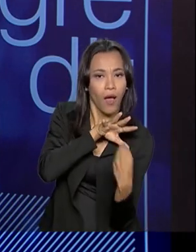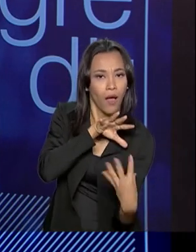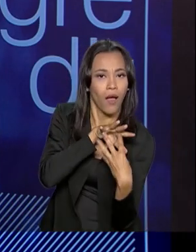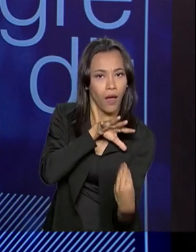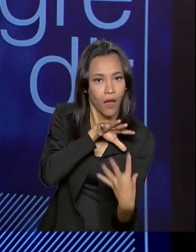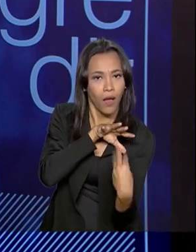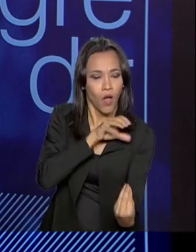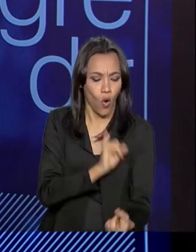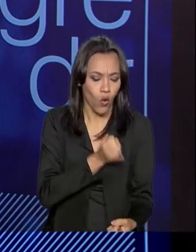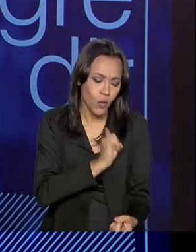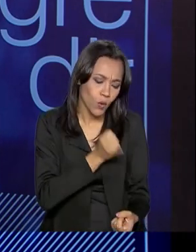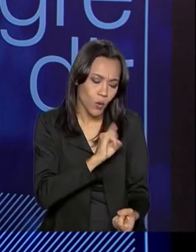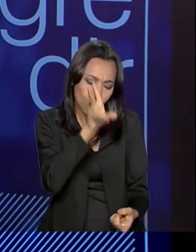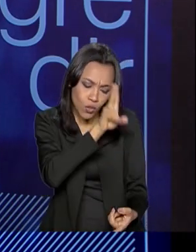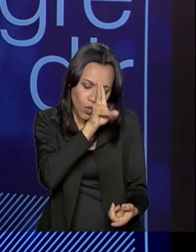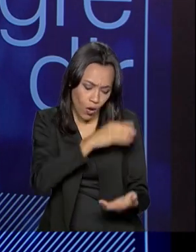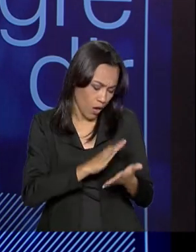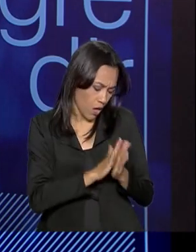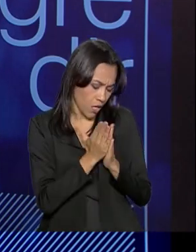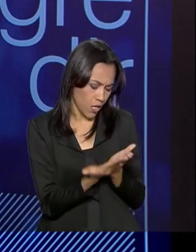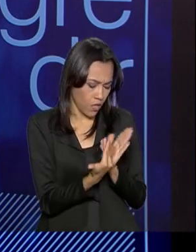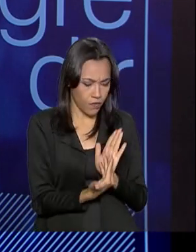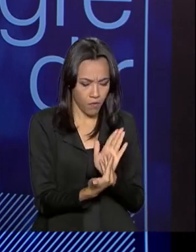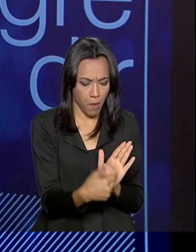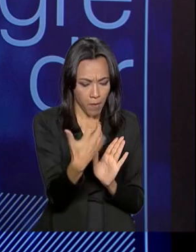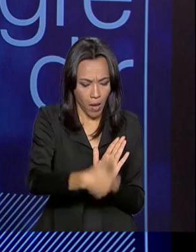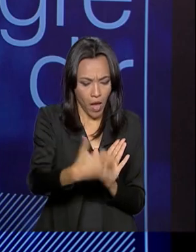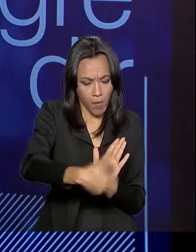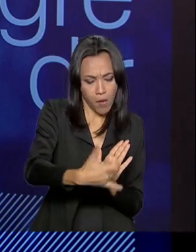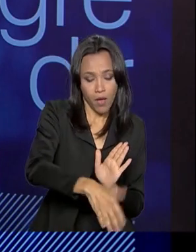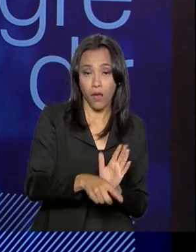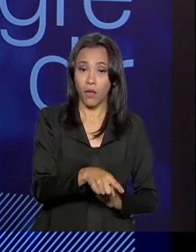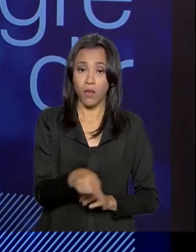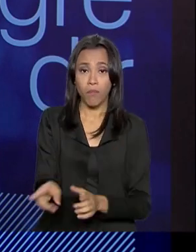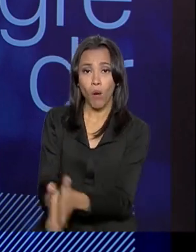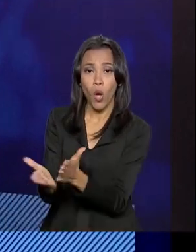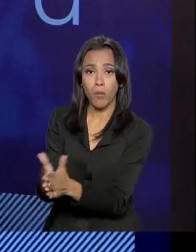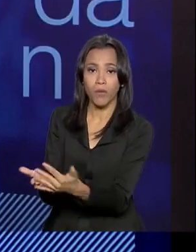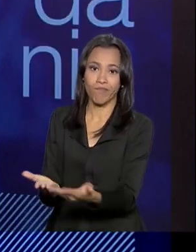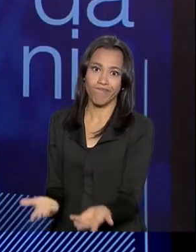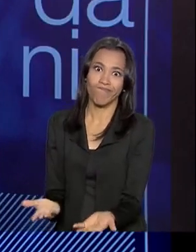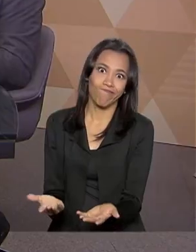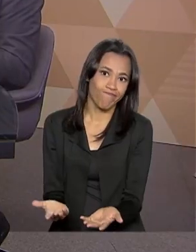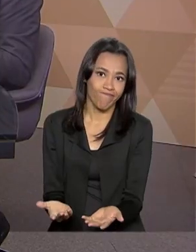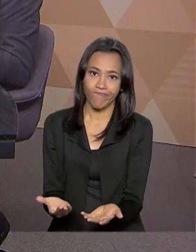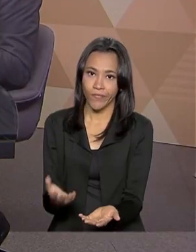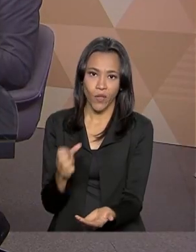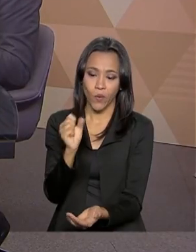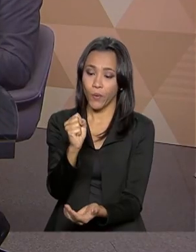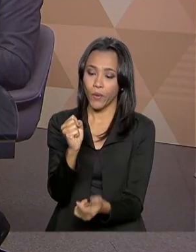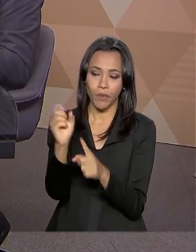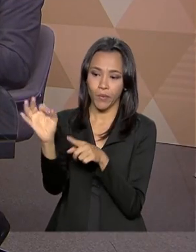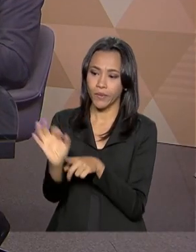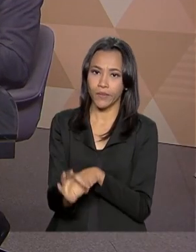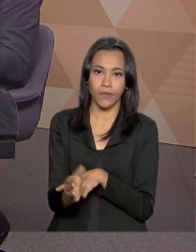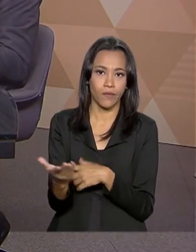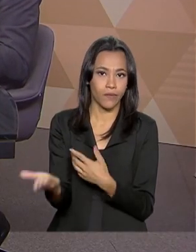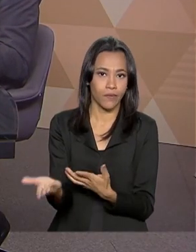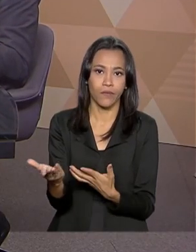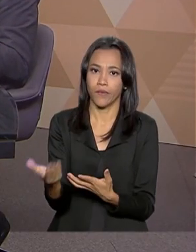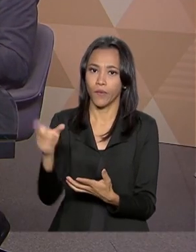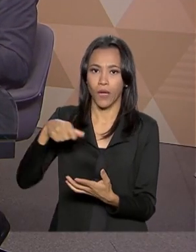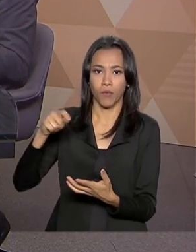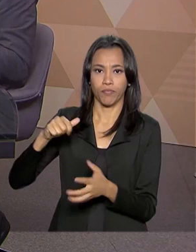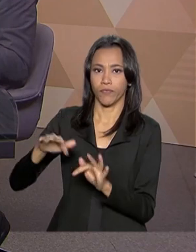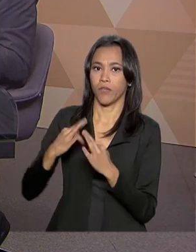lê contos para a criança, tem livros em casa. E a criança filha da família mais pobre, não. Só 8% das famílias do Bolsa Família tem